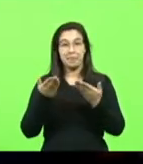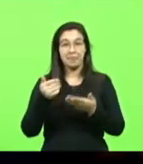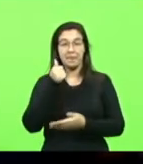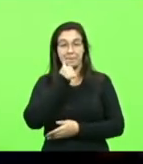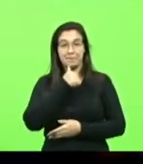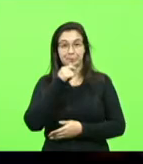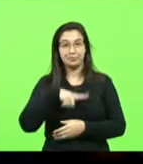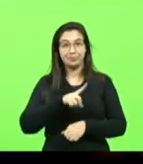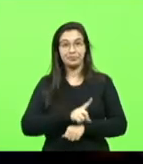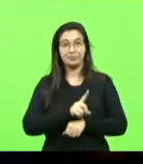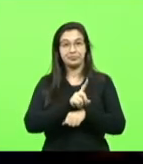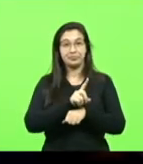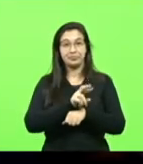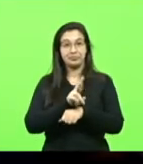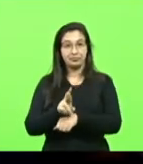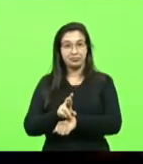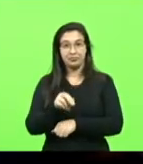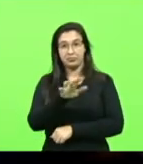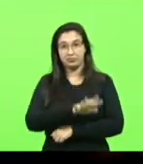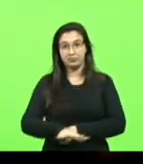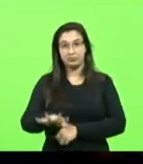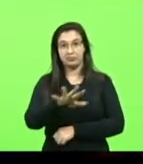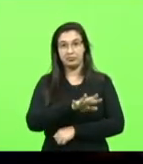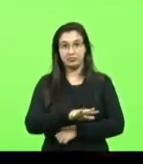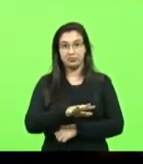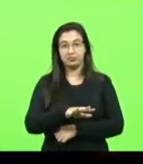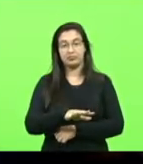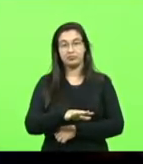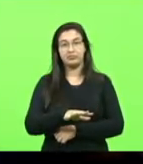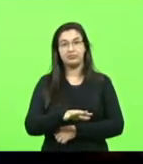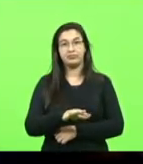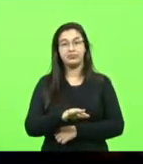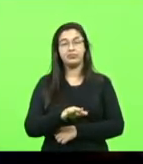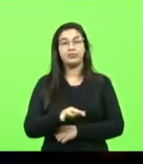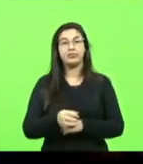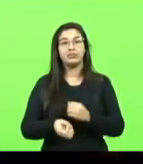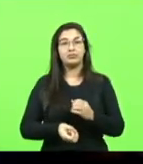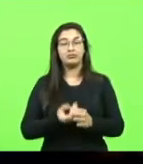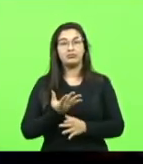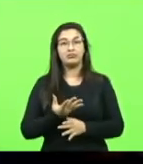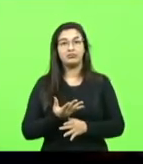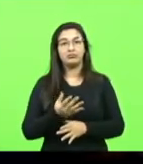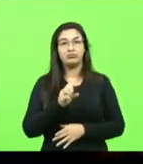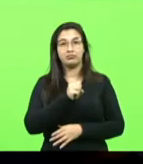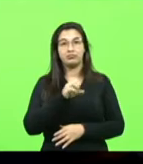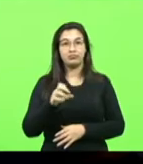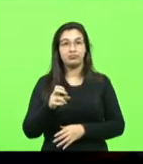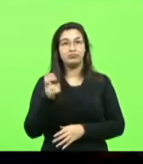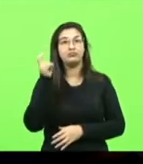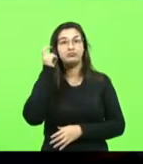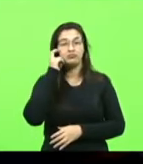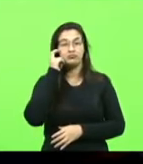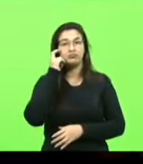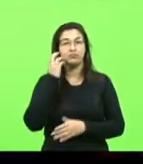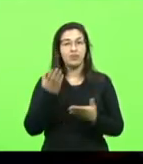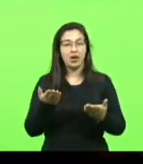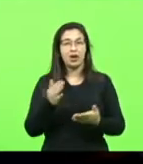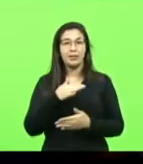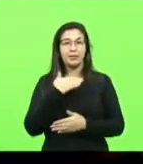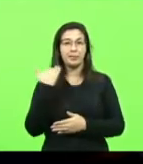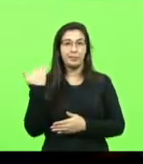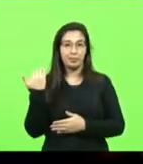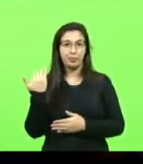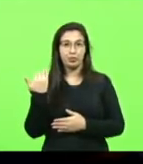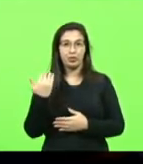diretora-geral da Fundação Catarinense Cultura, em 2008, quando ela faleceu devido a um